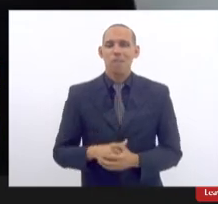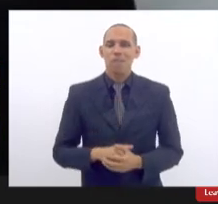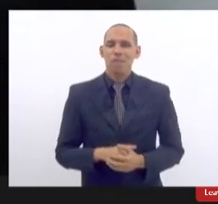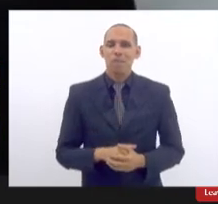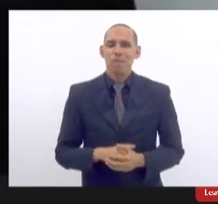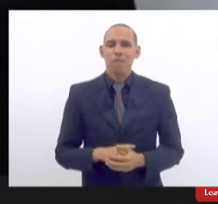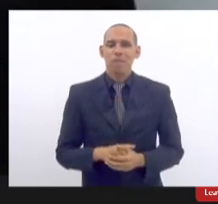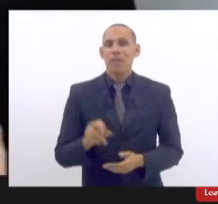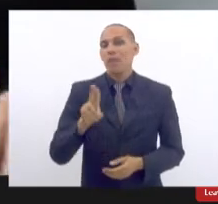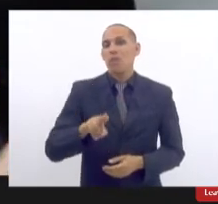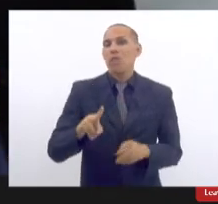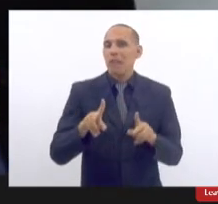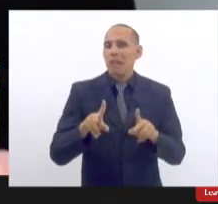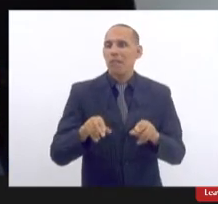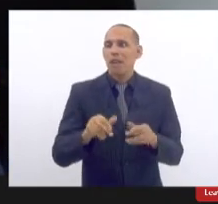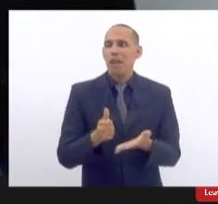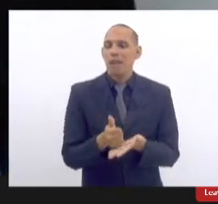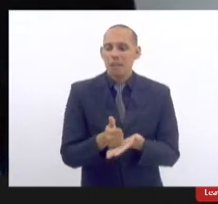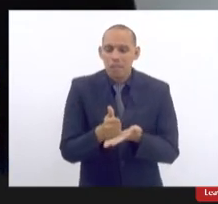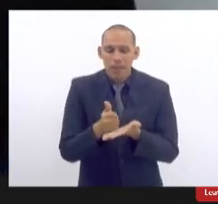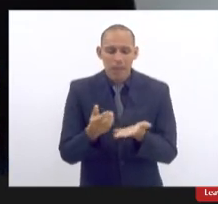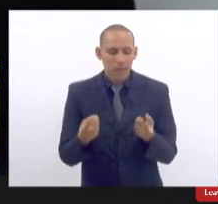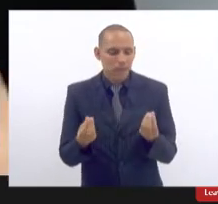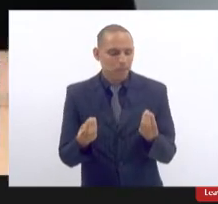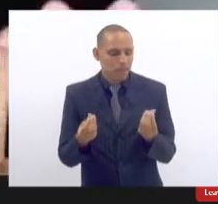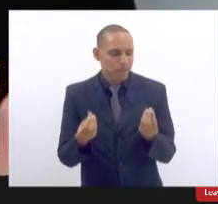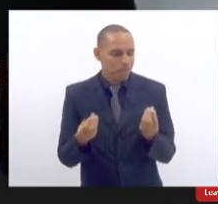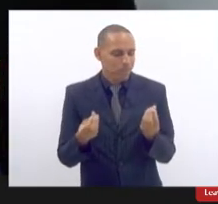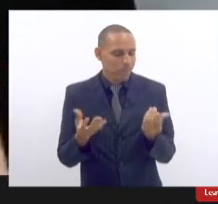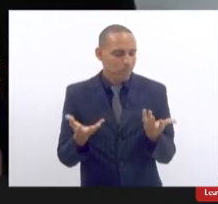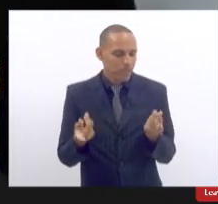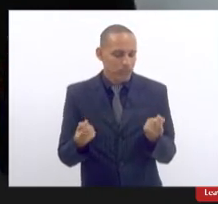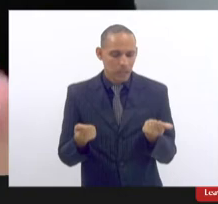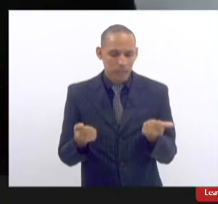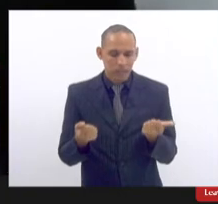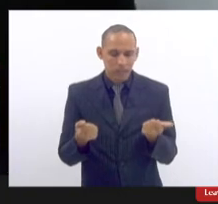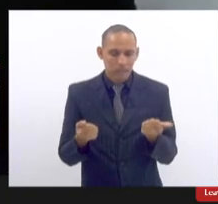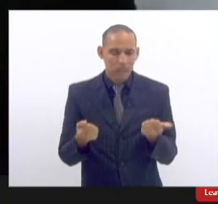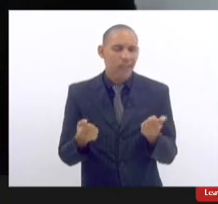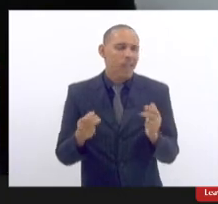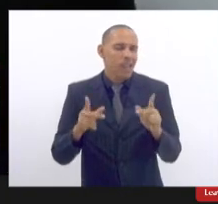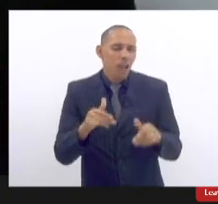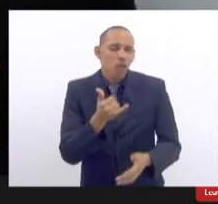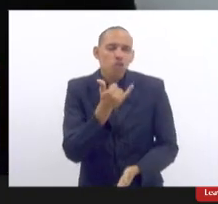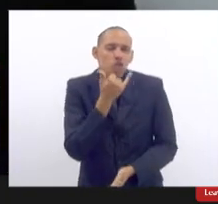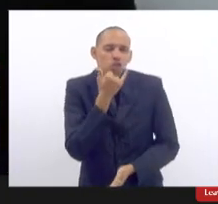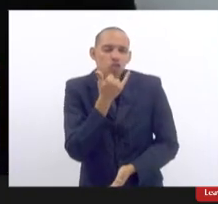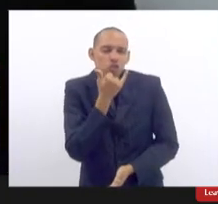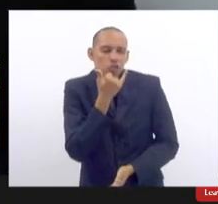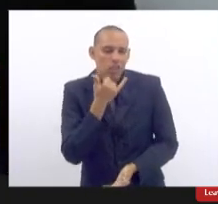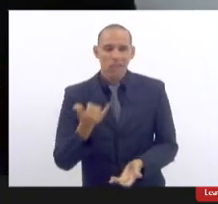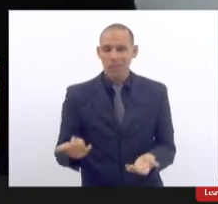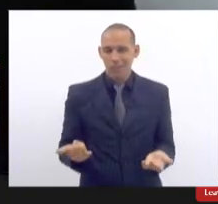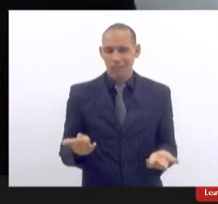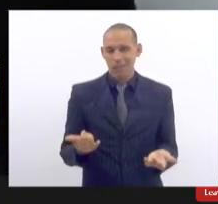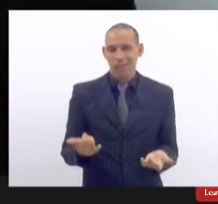isso como um fundamento como uma muleta ali para se